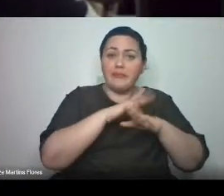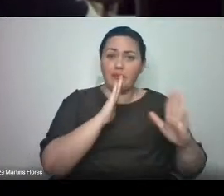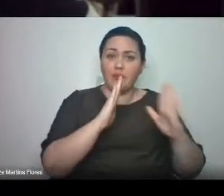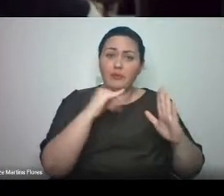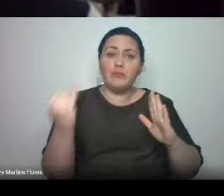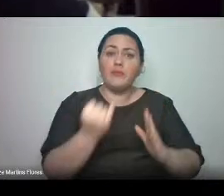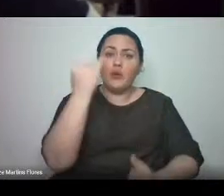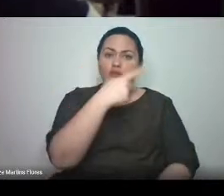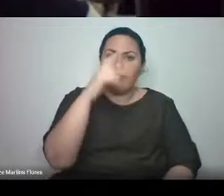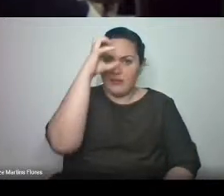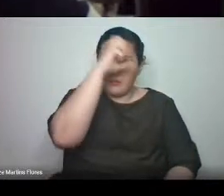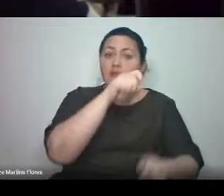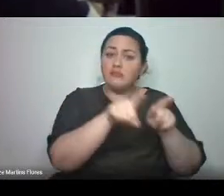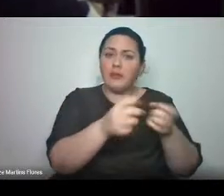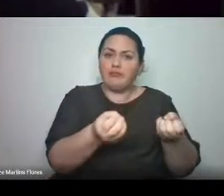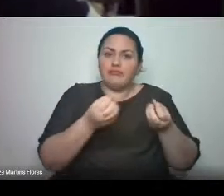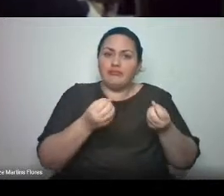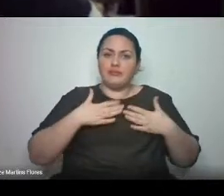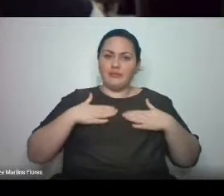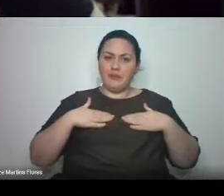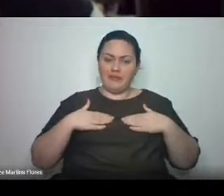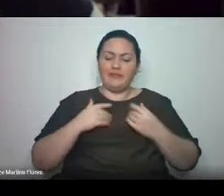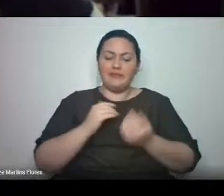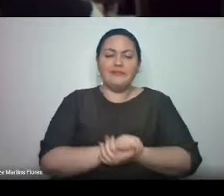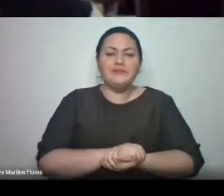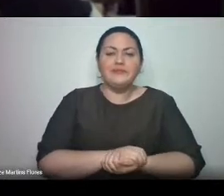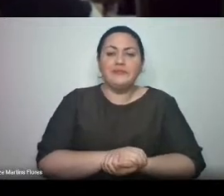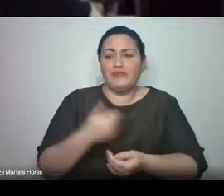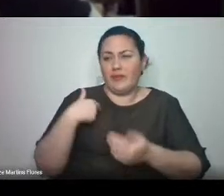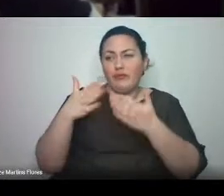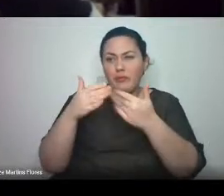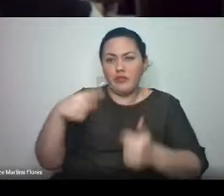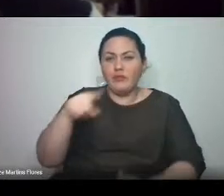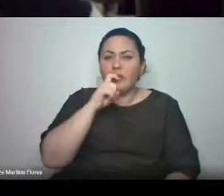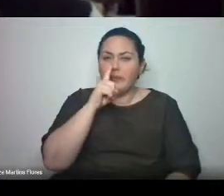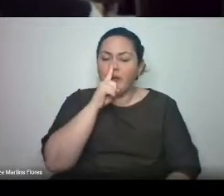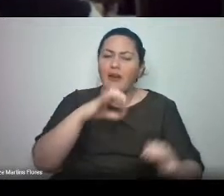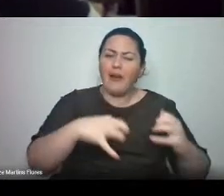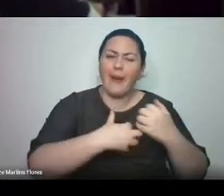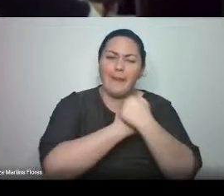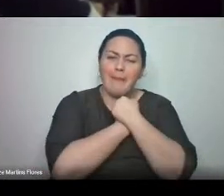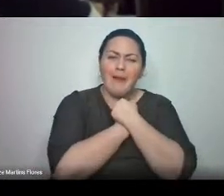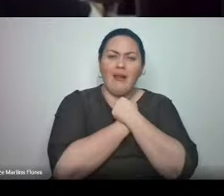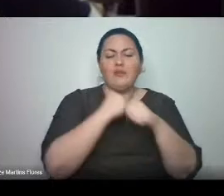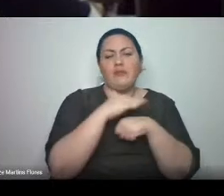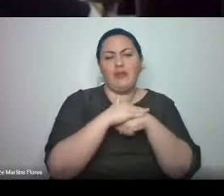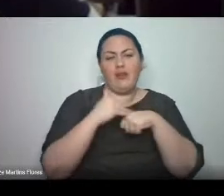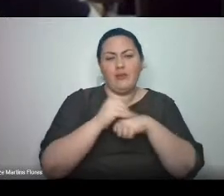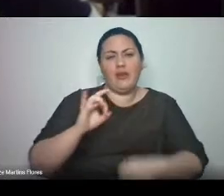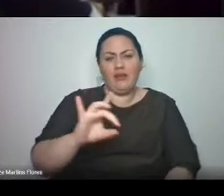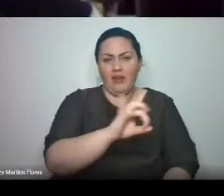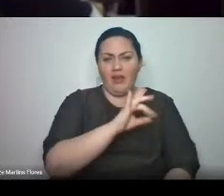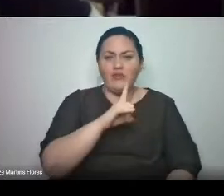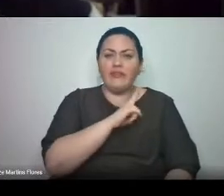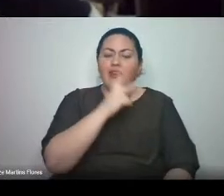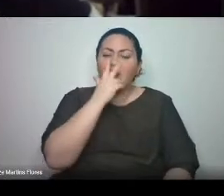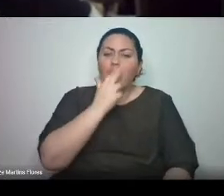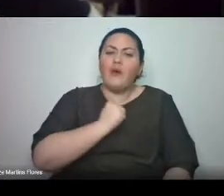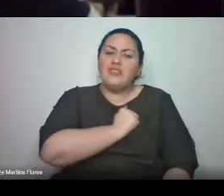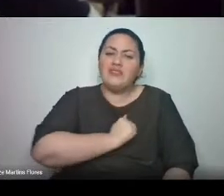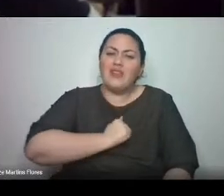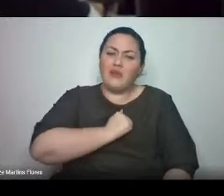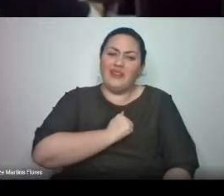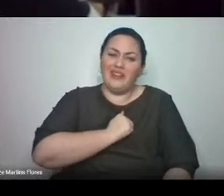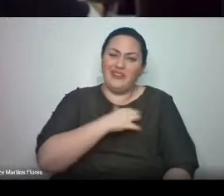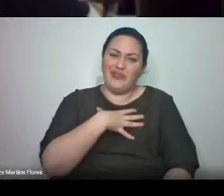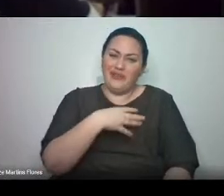mim. Peço-lhe, queridos pais, deem um abraço cheio de afeto, carregado de saudade em teus filhos